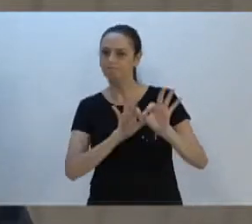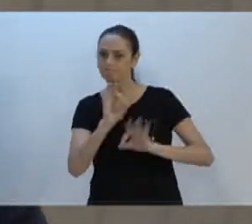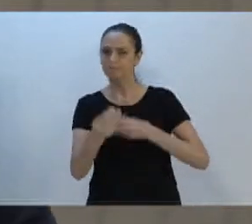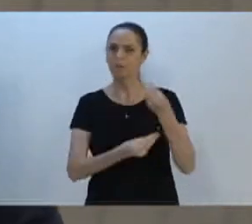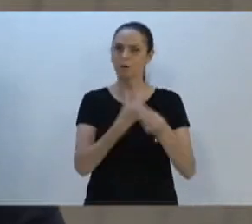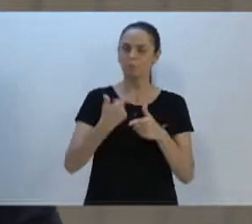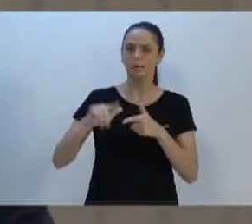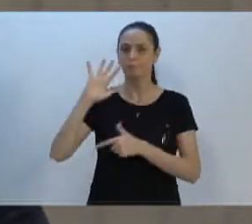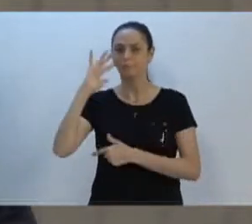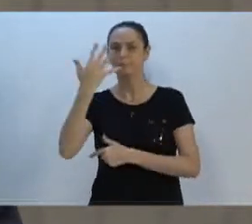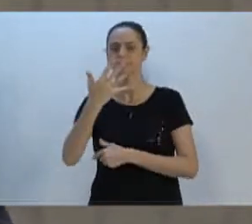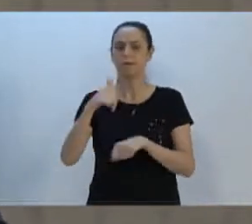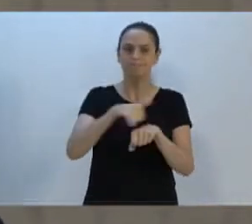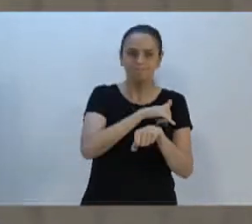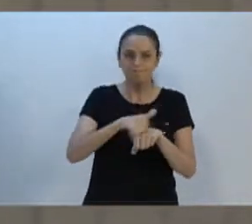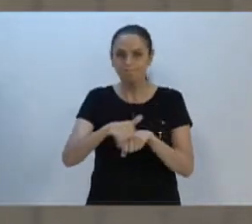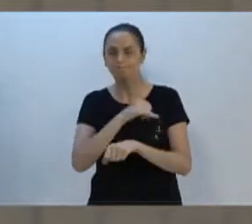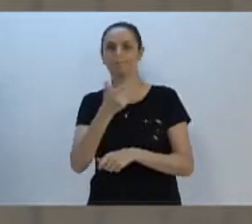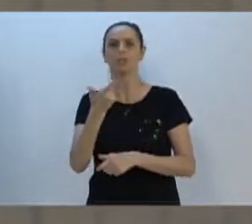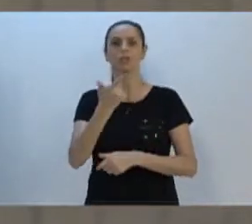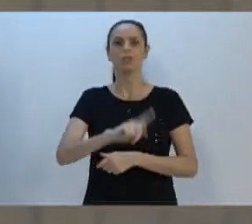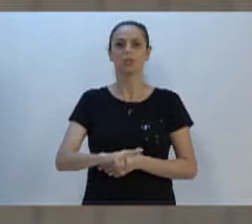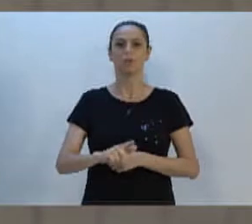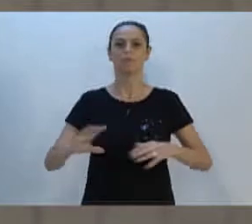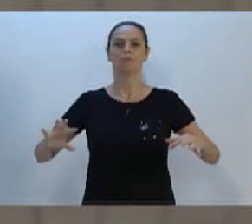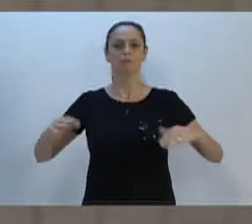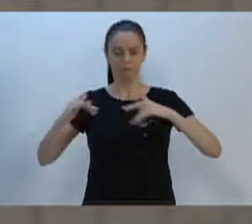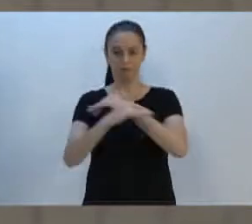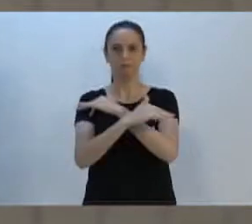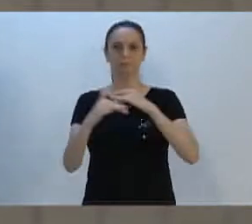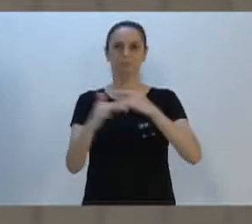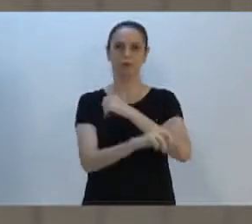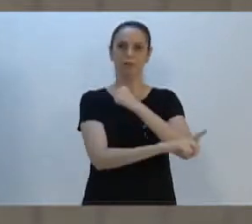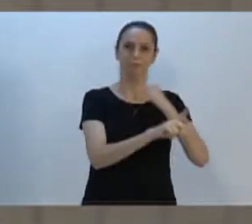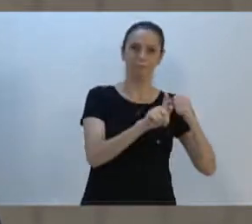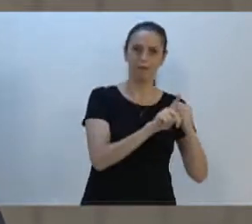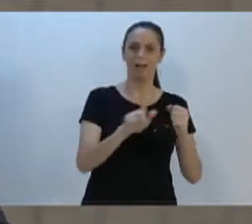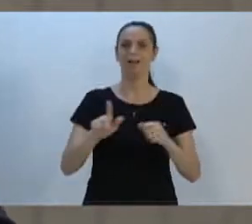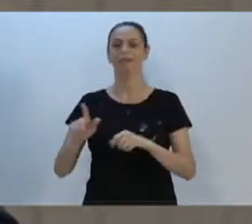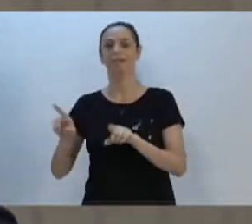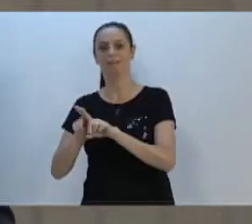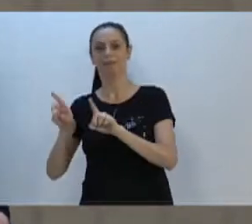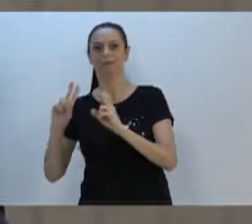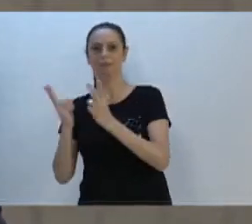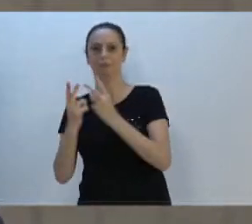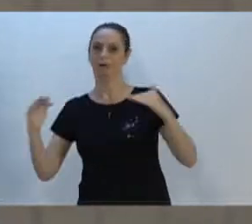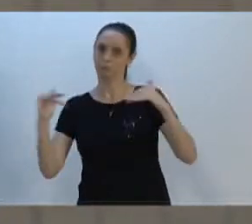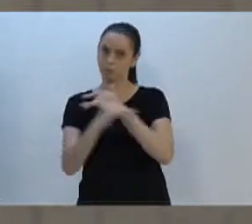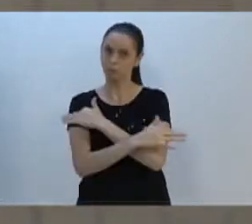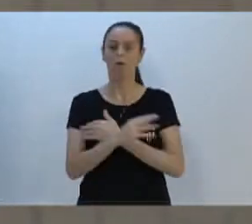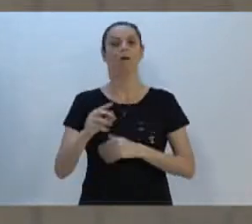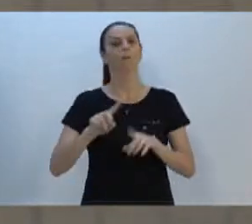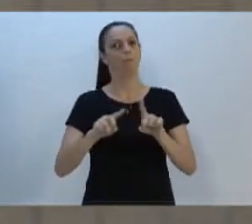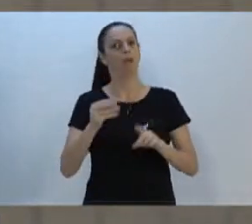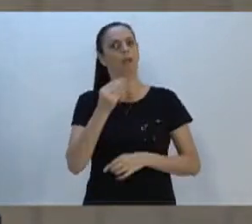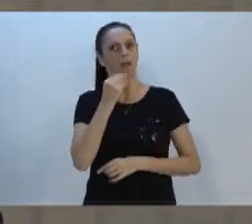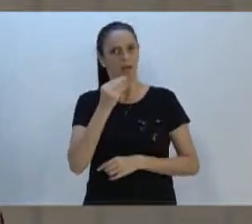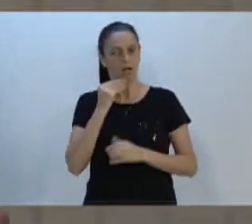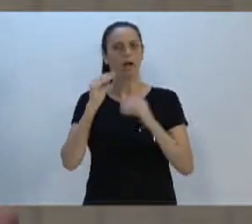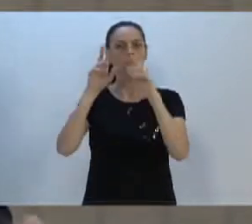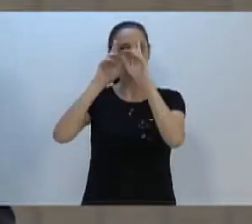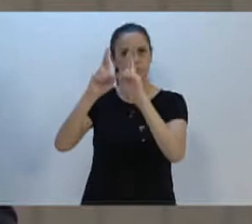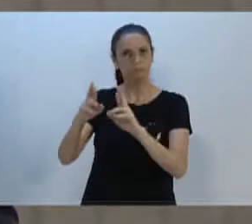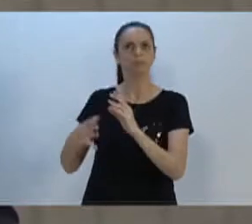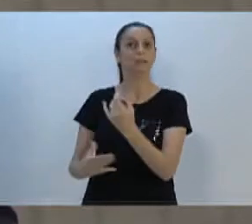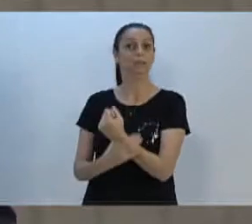uma solução para a reabertura da ligação Velha Garcia, obviamente, dentro da segurança necessária, dentro